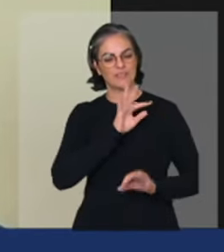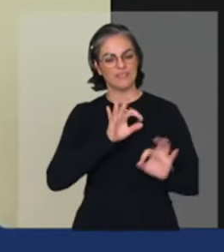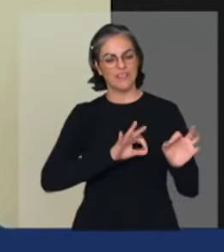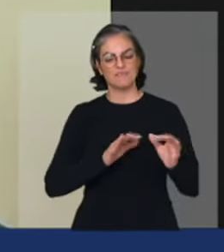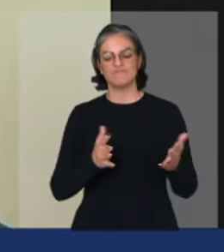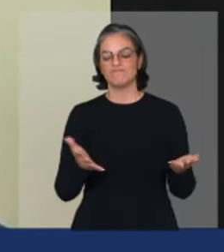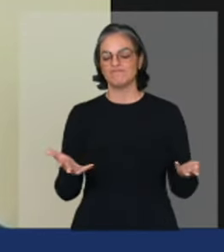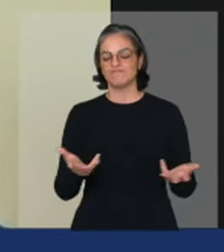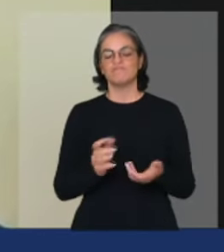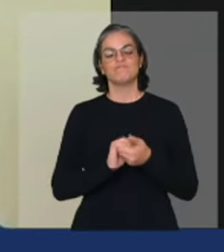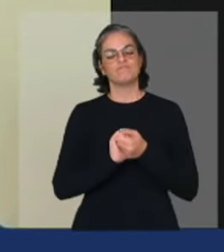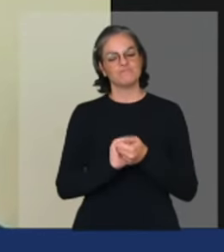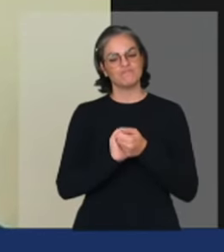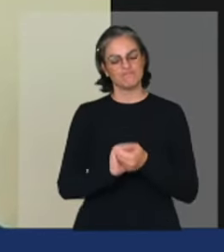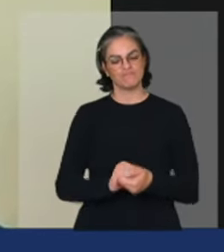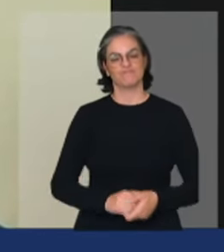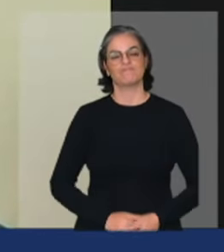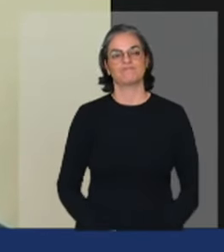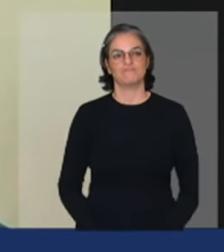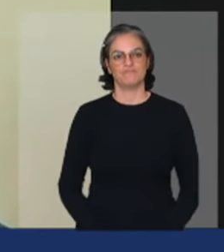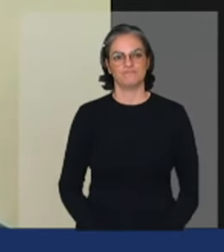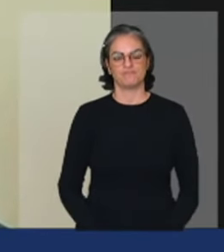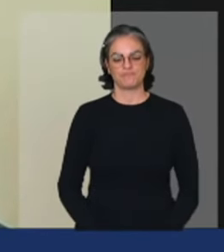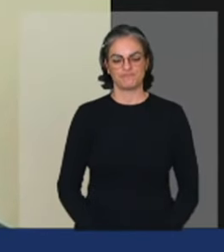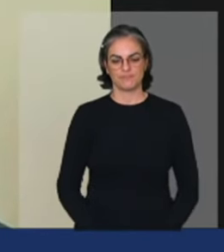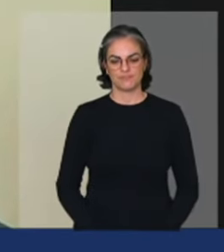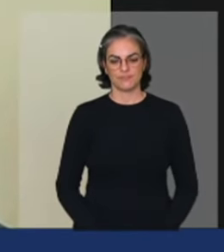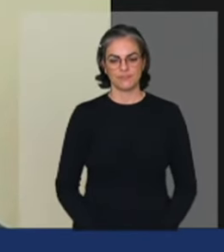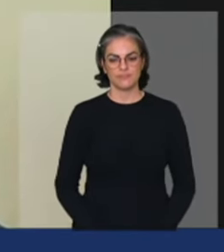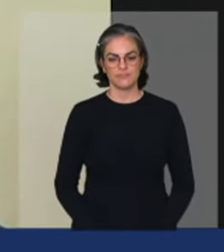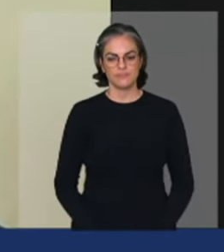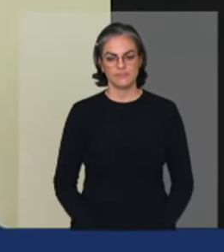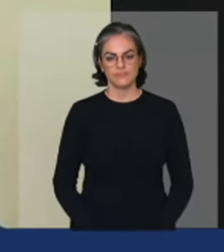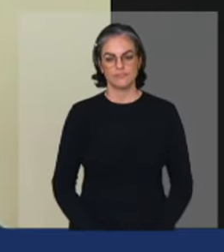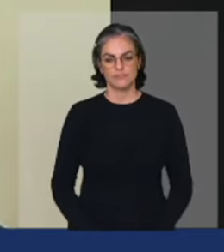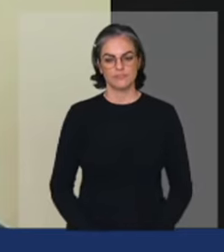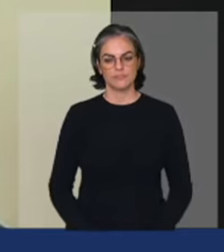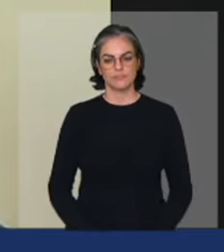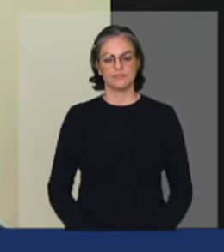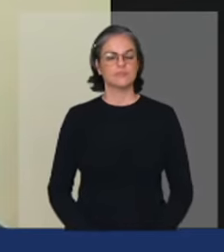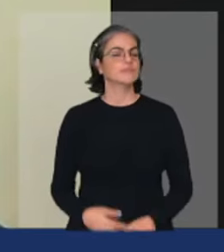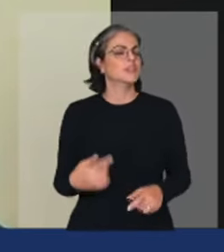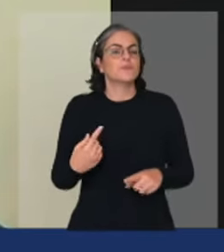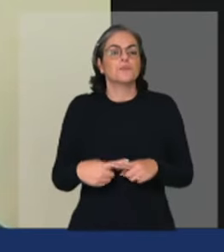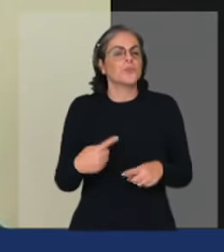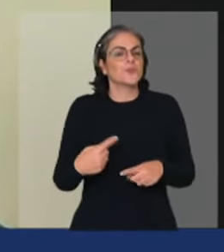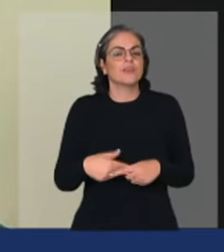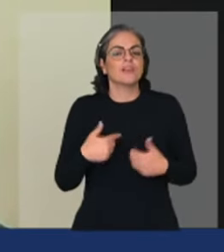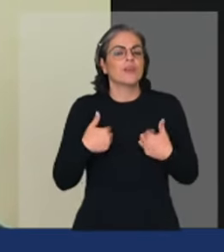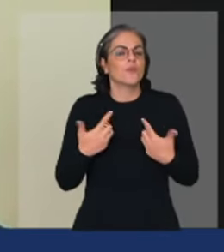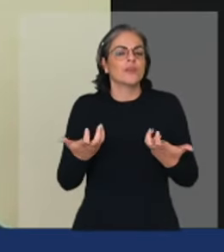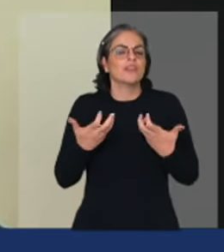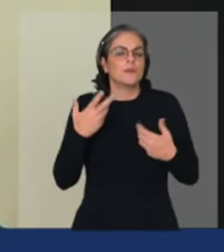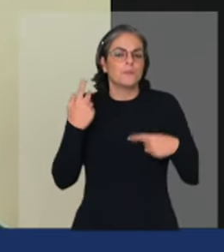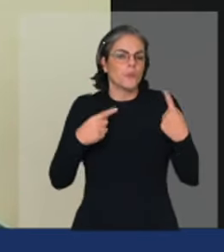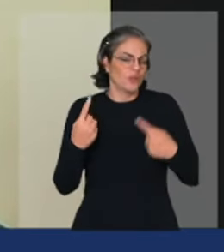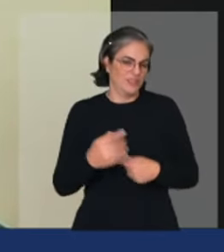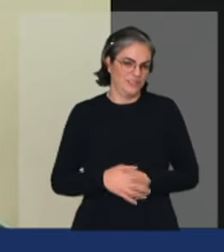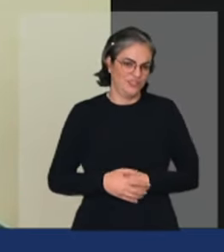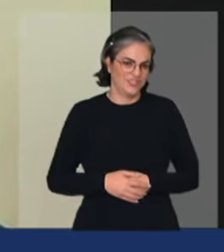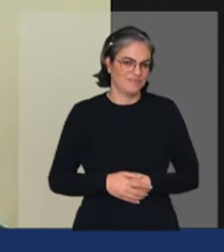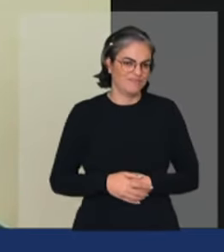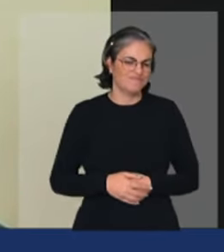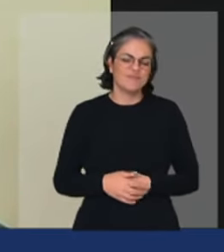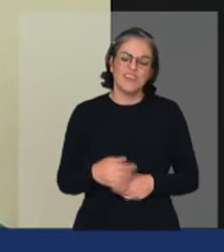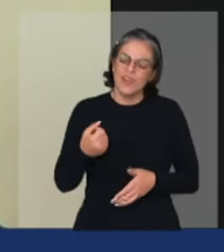é um dos motivos que me levou para a política foi exatamente que as populações rurais especialmente